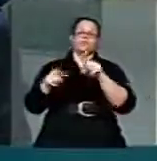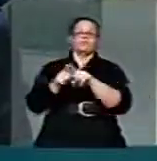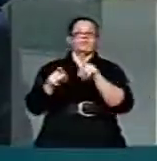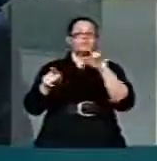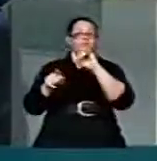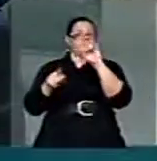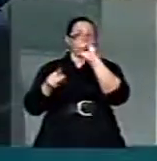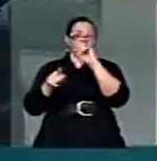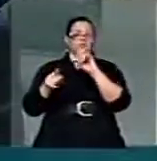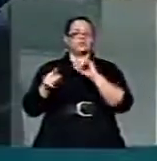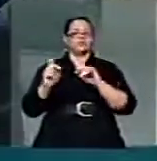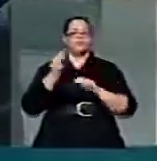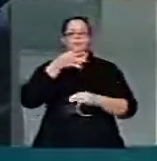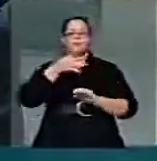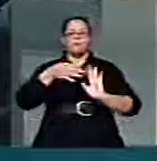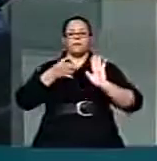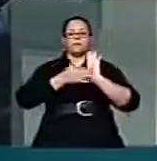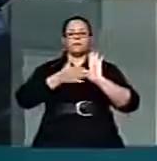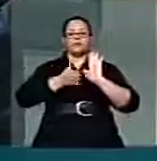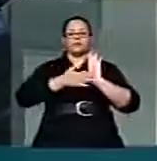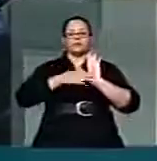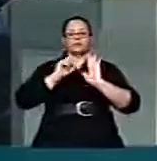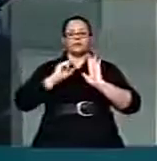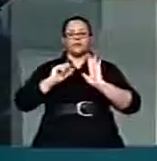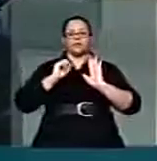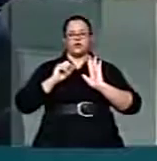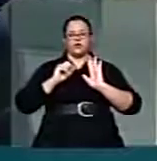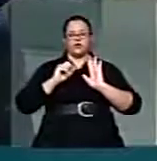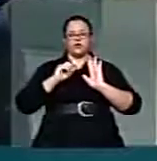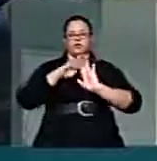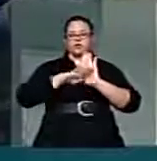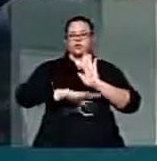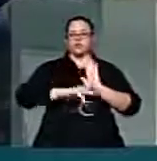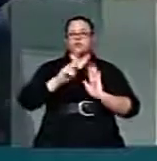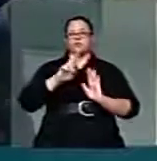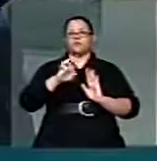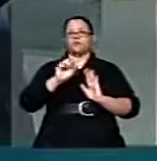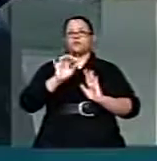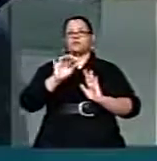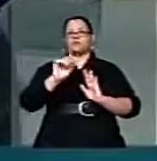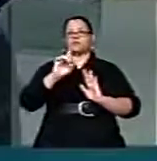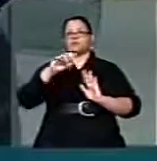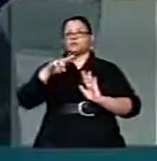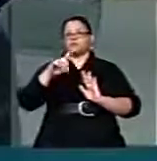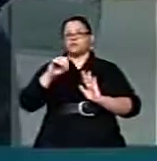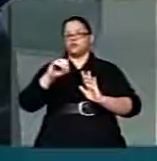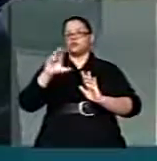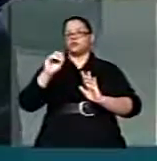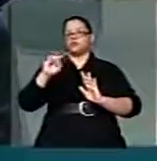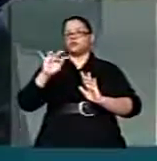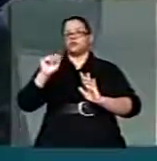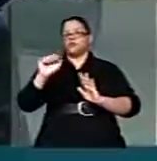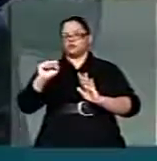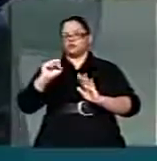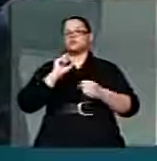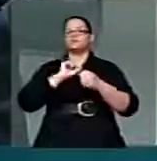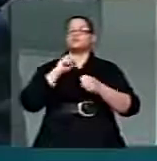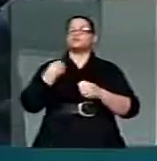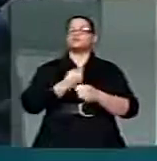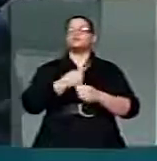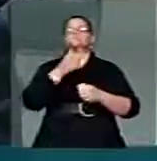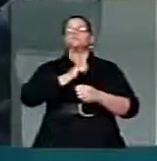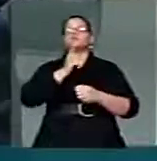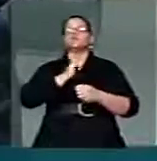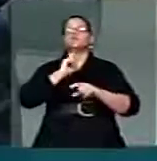essa proposta, o programa Prestando Contas, essa obrigação legal faz com que a gente tenha instrumentos de